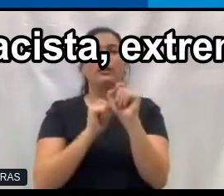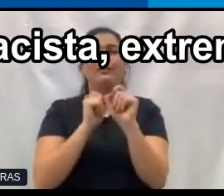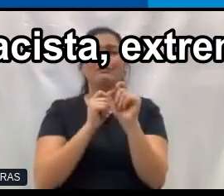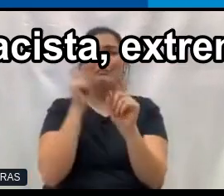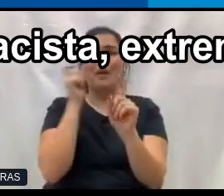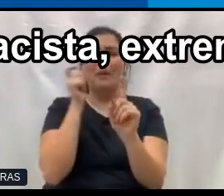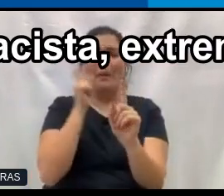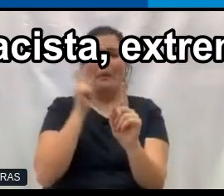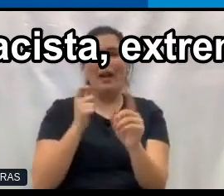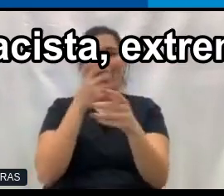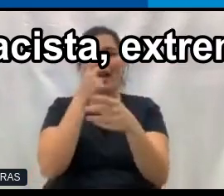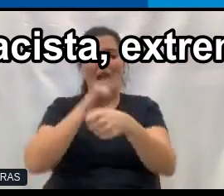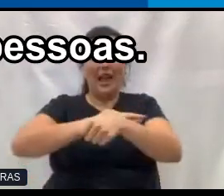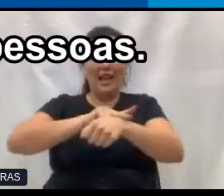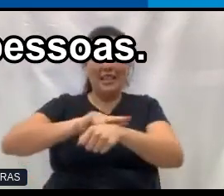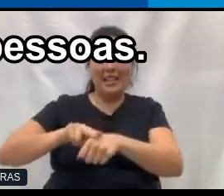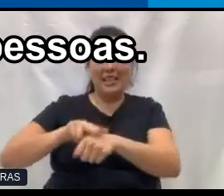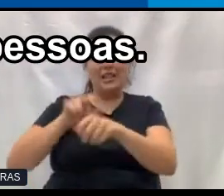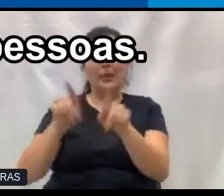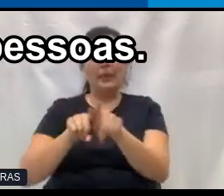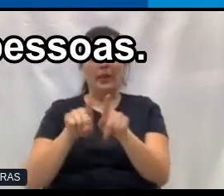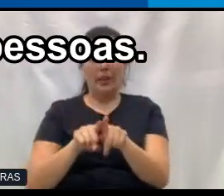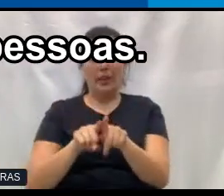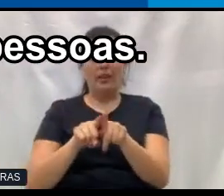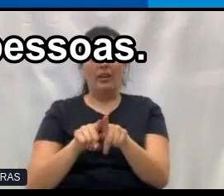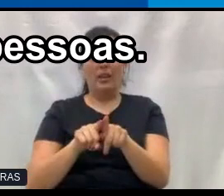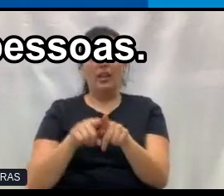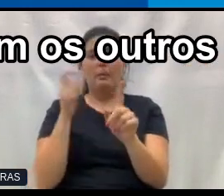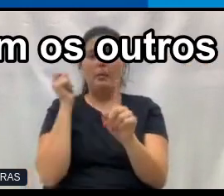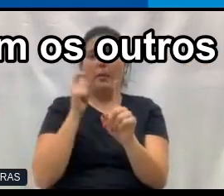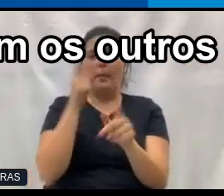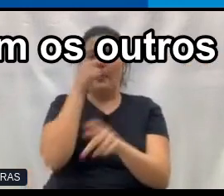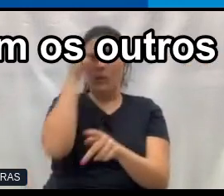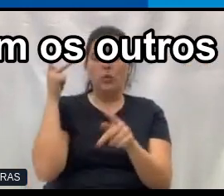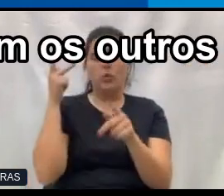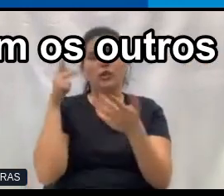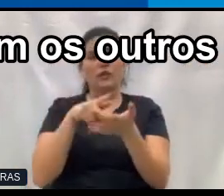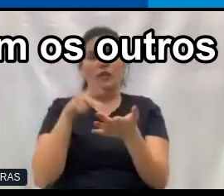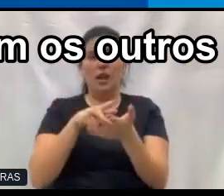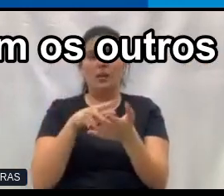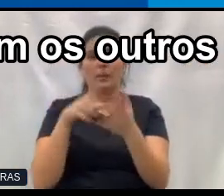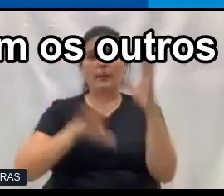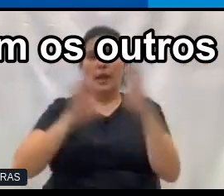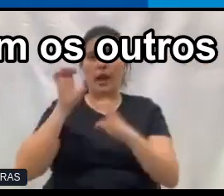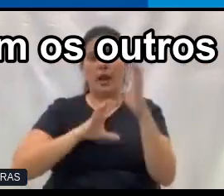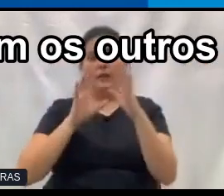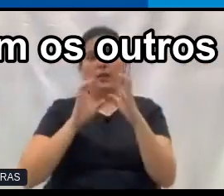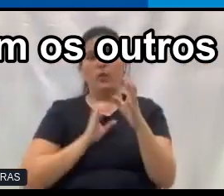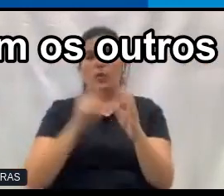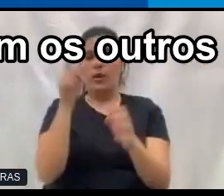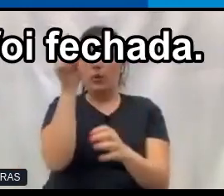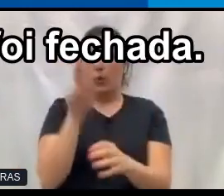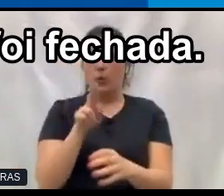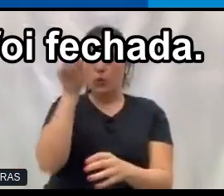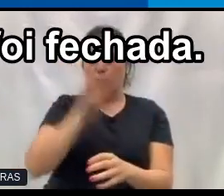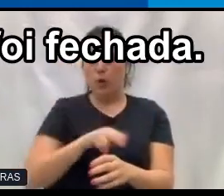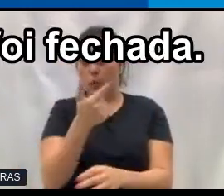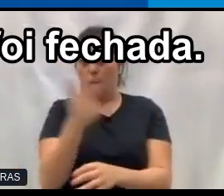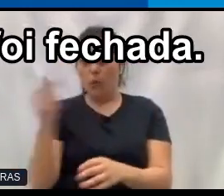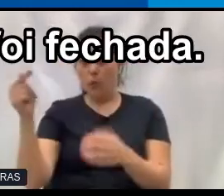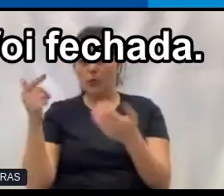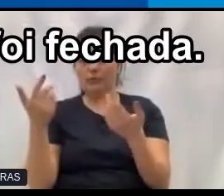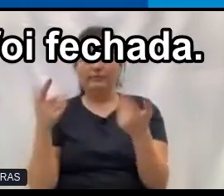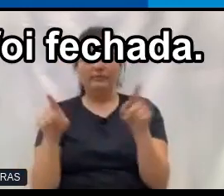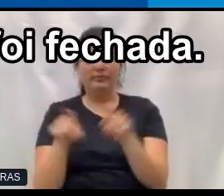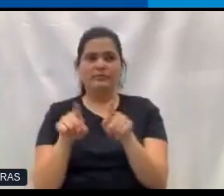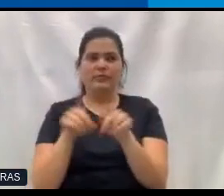racista, extremamente misógina, e a xingar as pessoas. Ela literalmente brigava com os outros usuários. E aí, rapidinho,